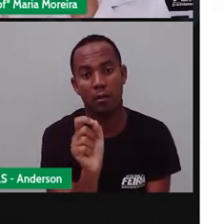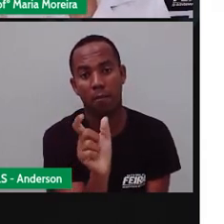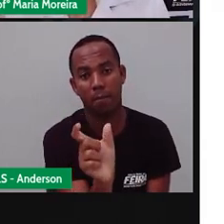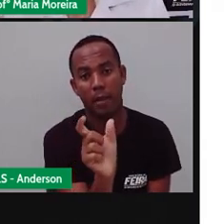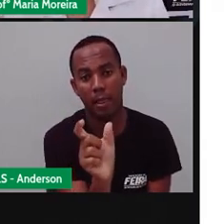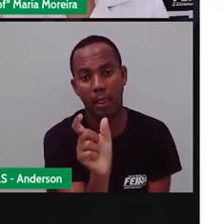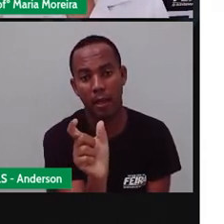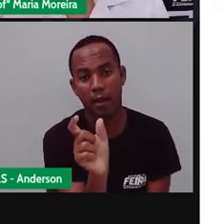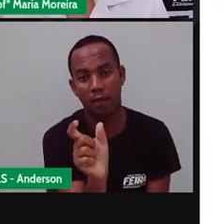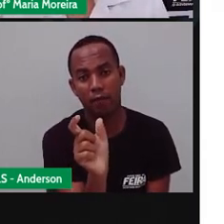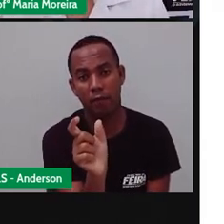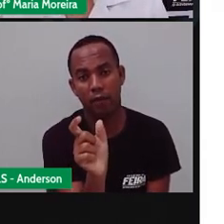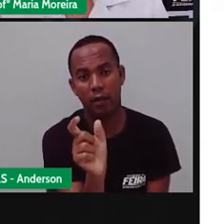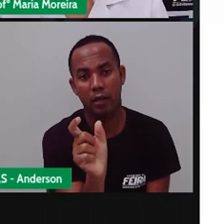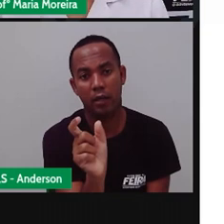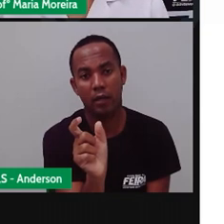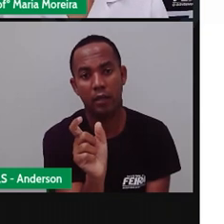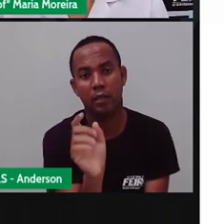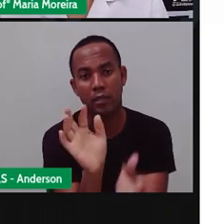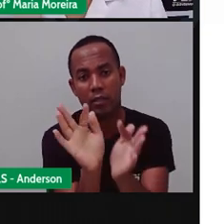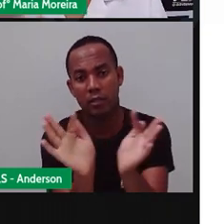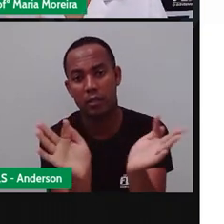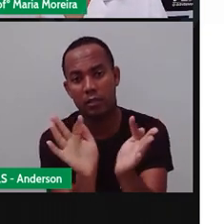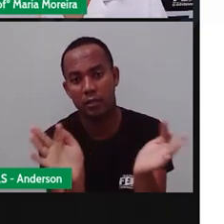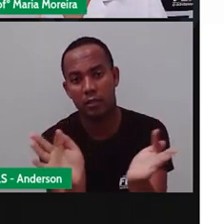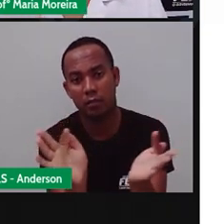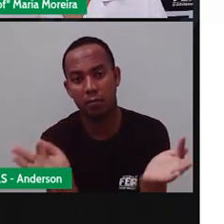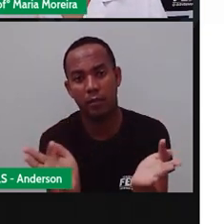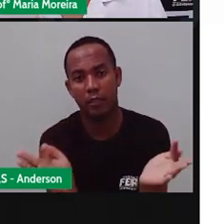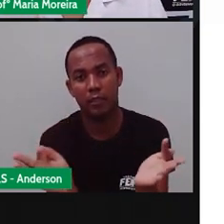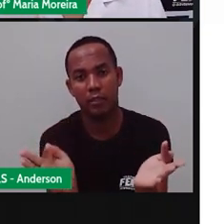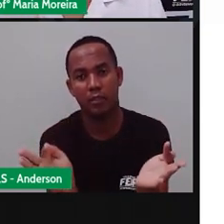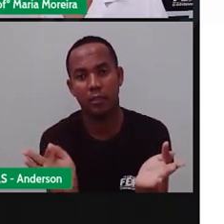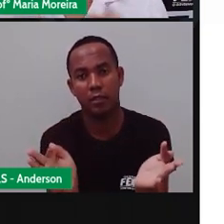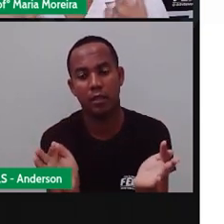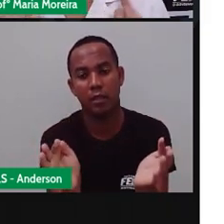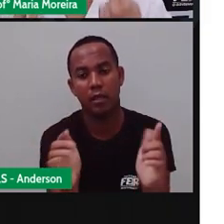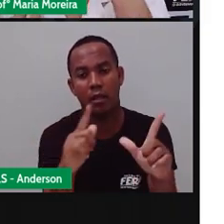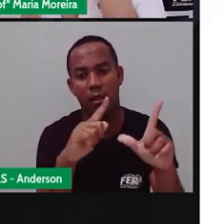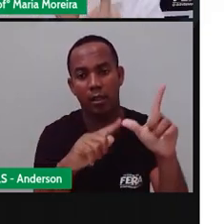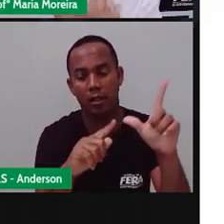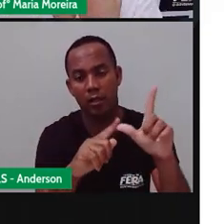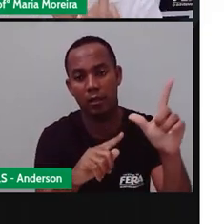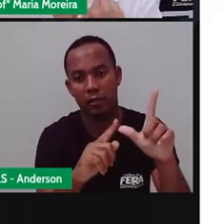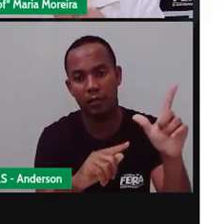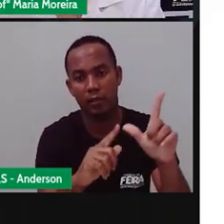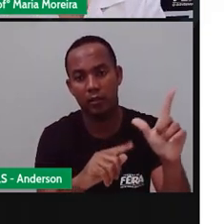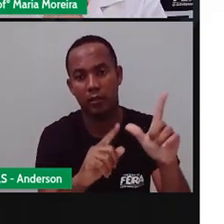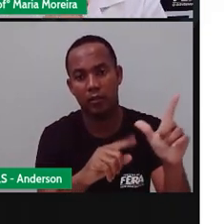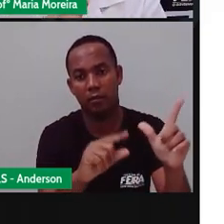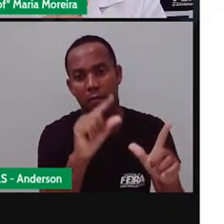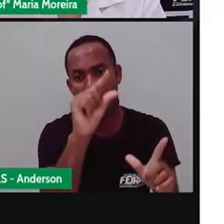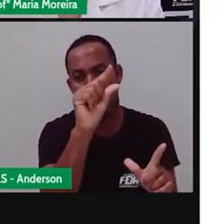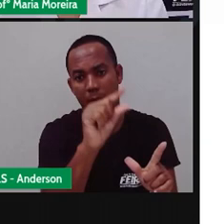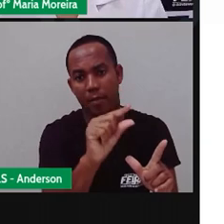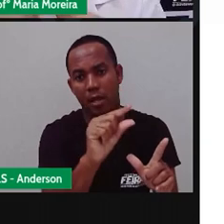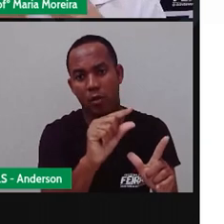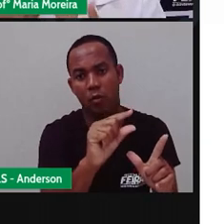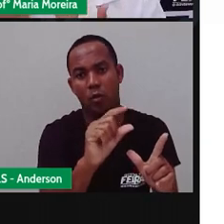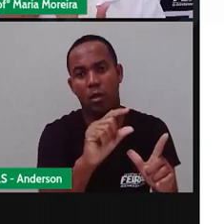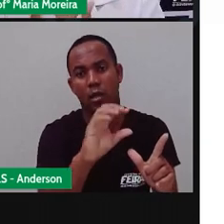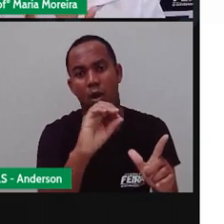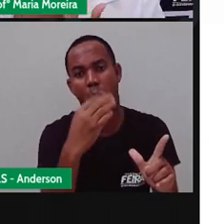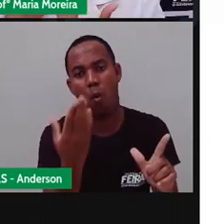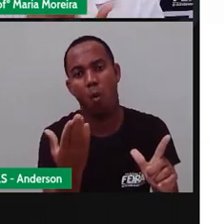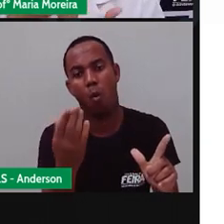escrevi com letra minúscula. Quando eu escrevo Totó, que é o nome de um cachorro em específico, eu